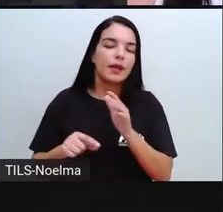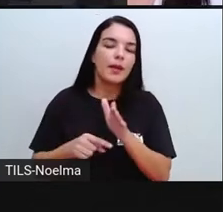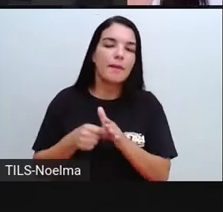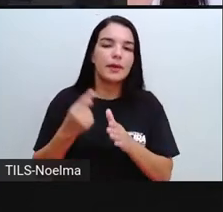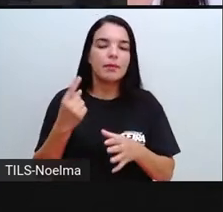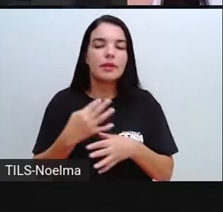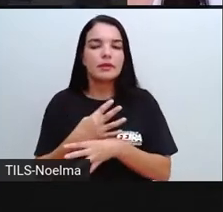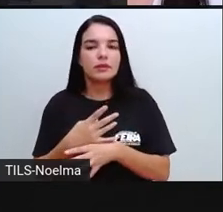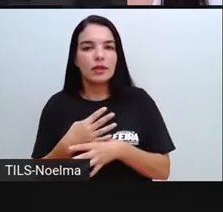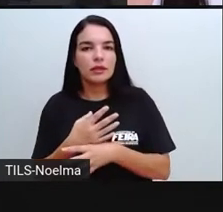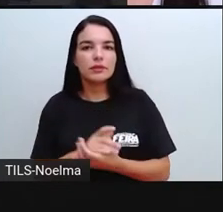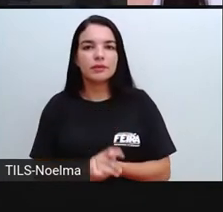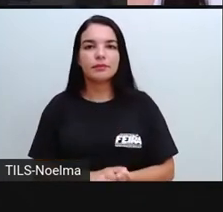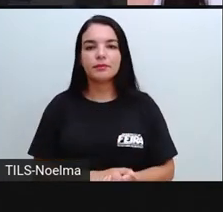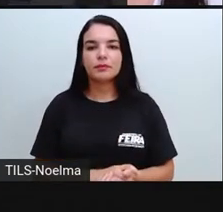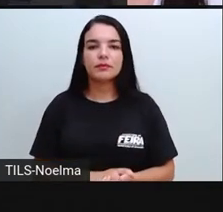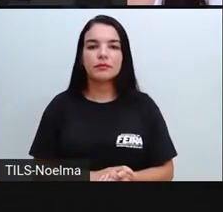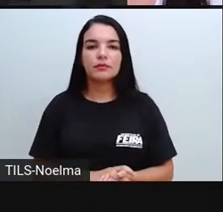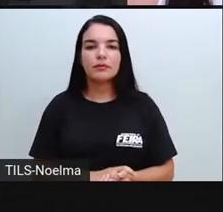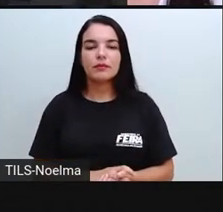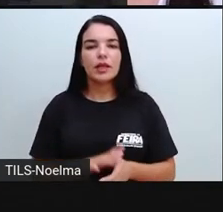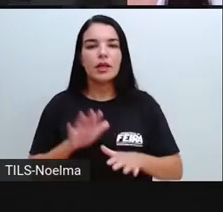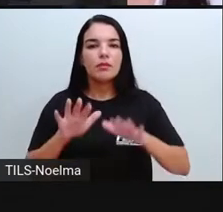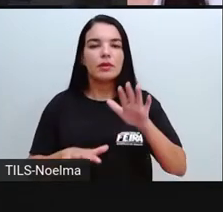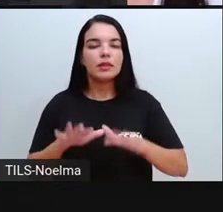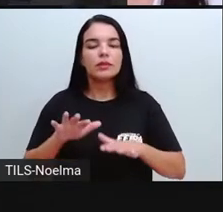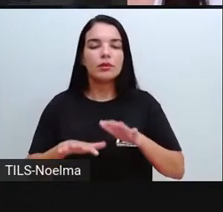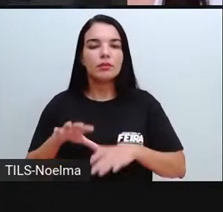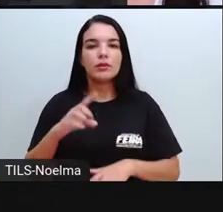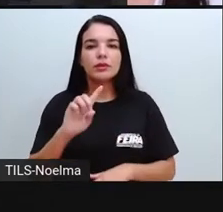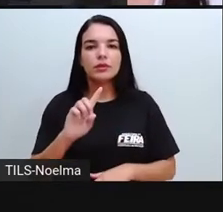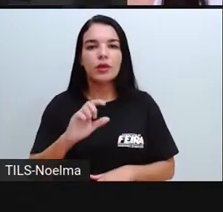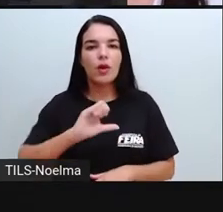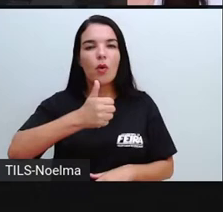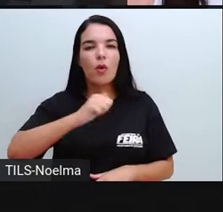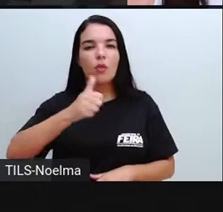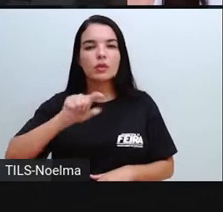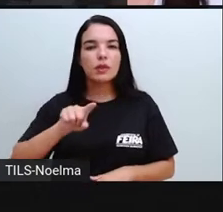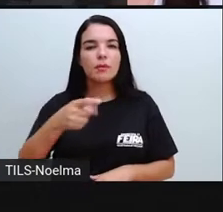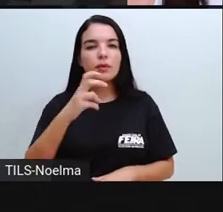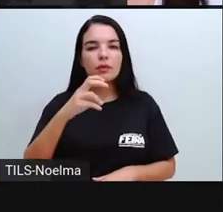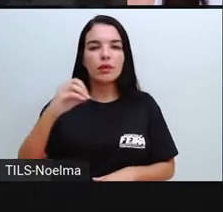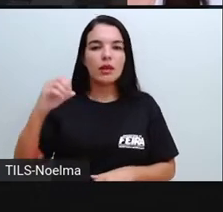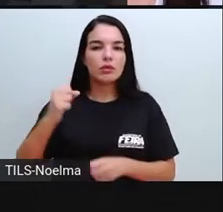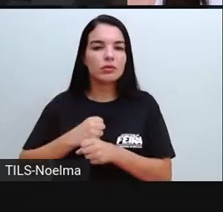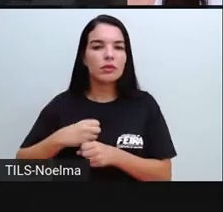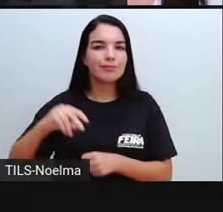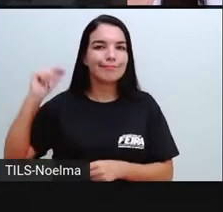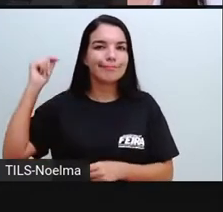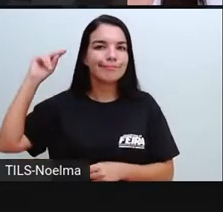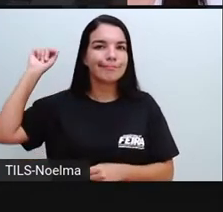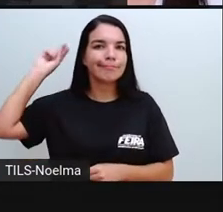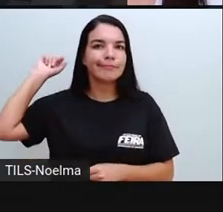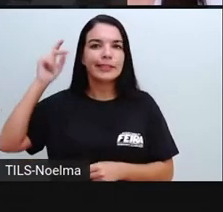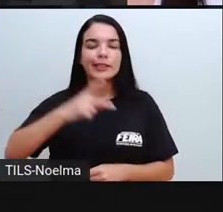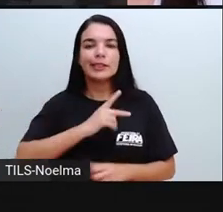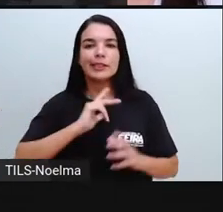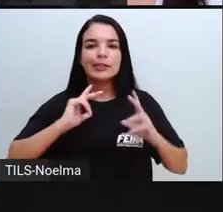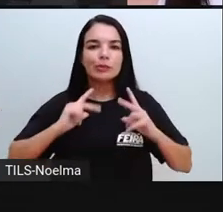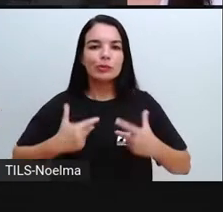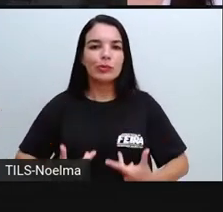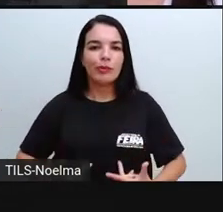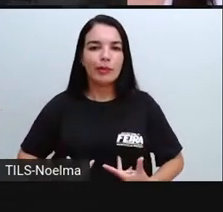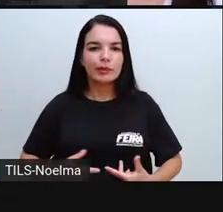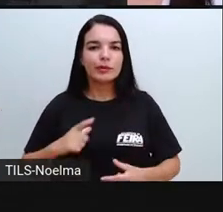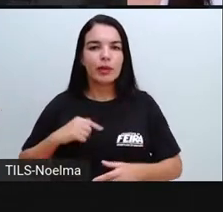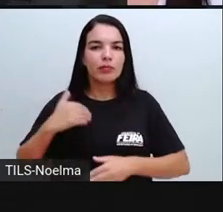civilizações. E aí a gente percebe que cerca de 11.500 anos atrás, os seres humanos